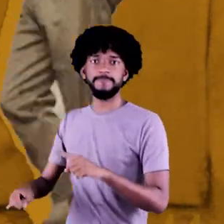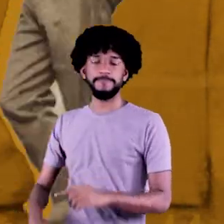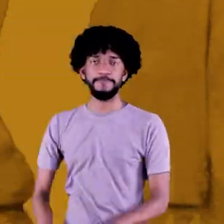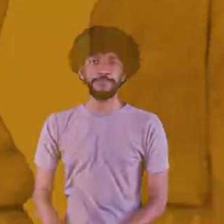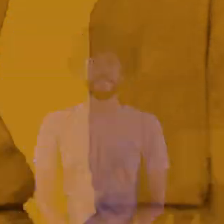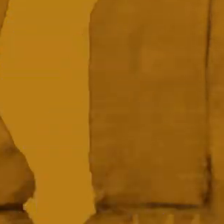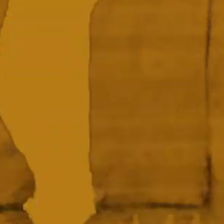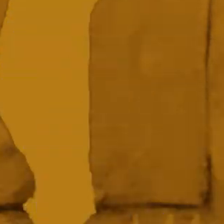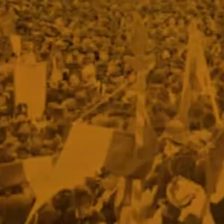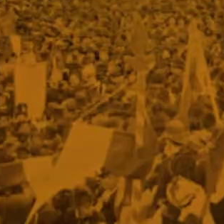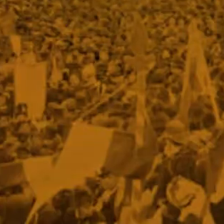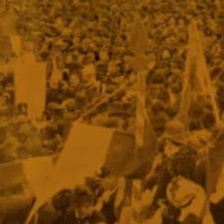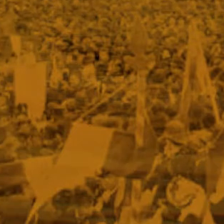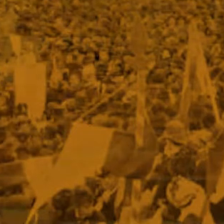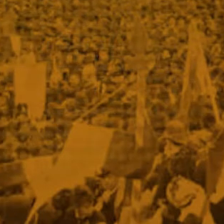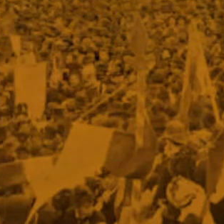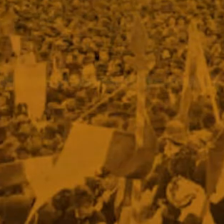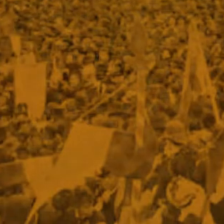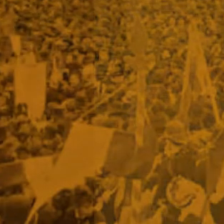tinham.